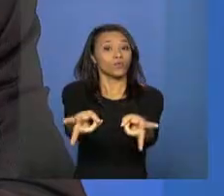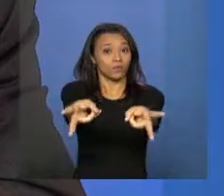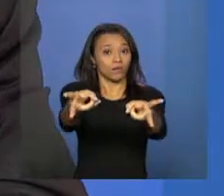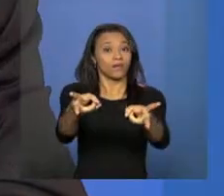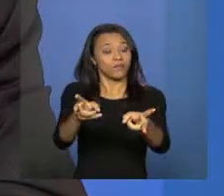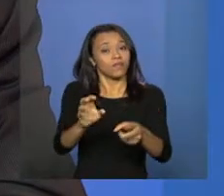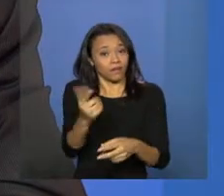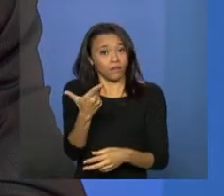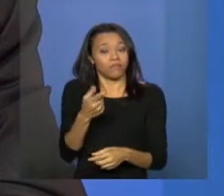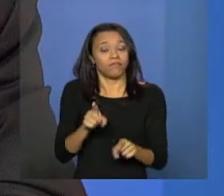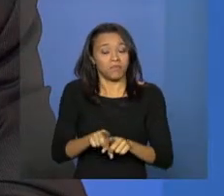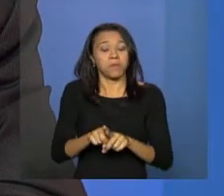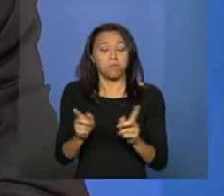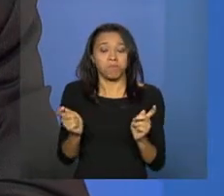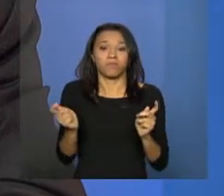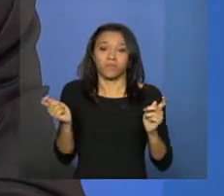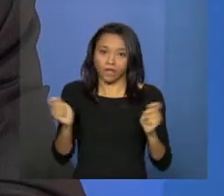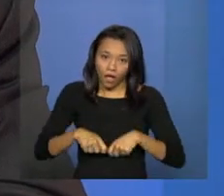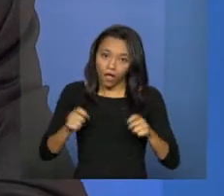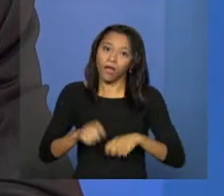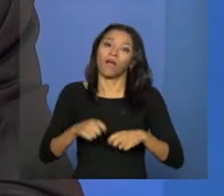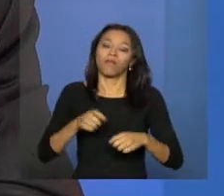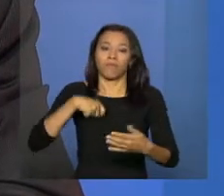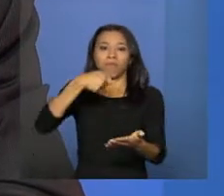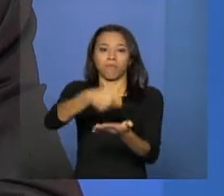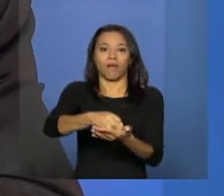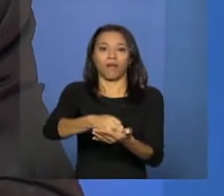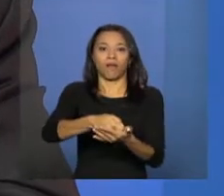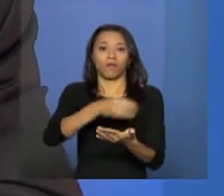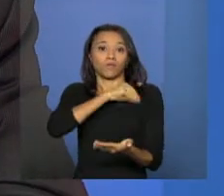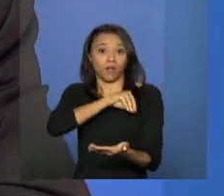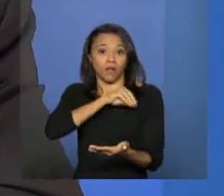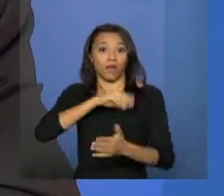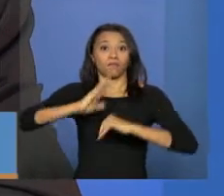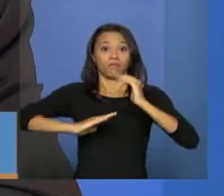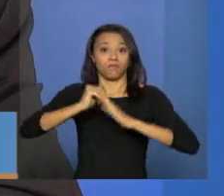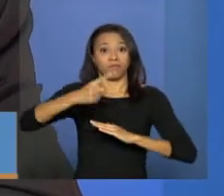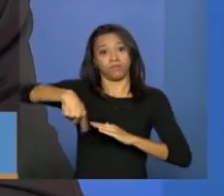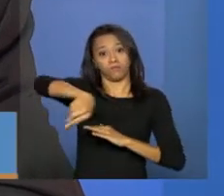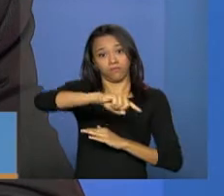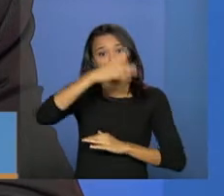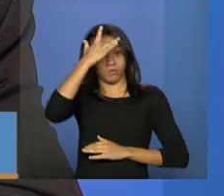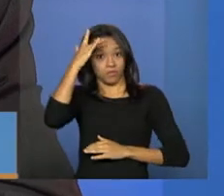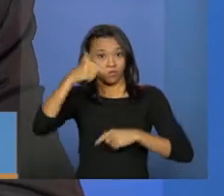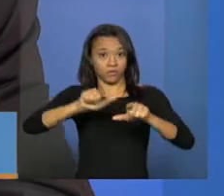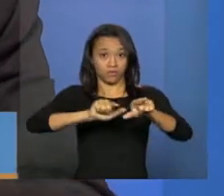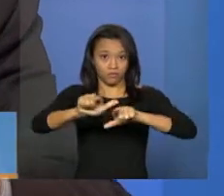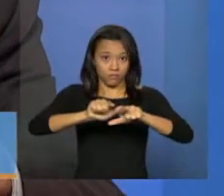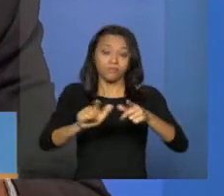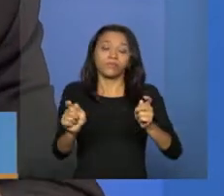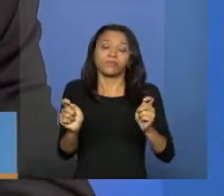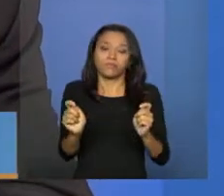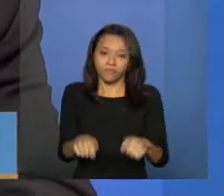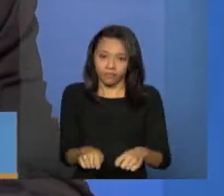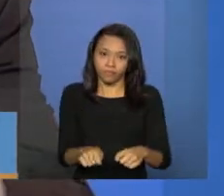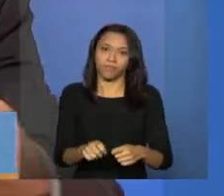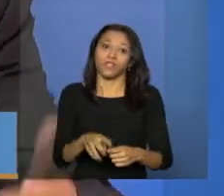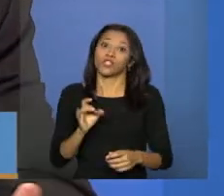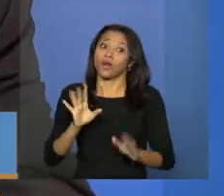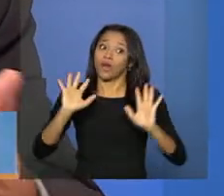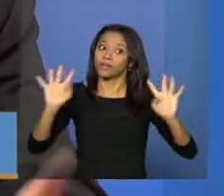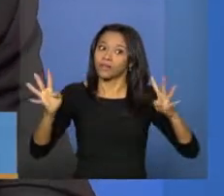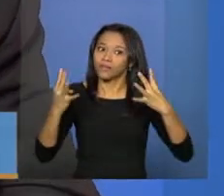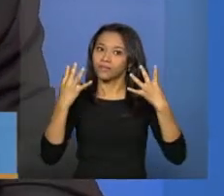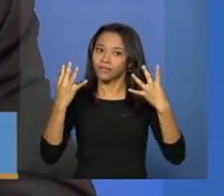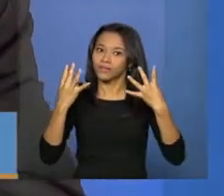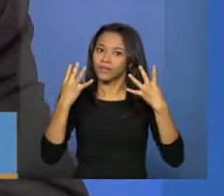finalidade de pagamento de profissionais. Então, só chamar a atenção do João e de